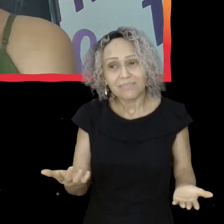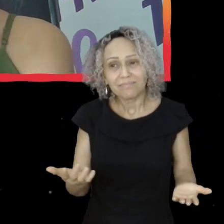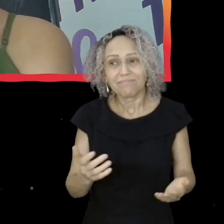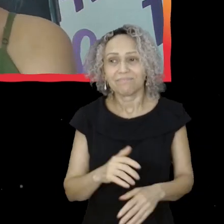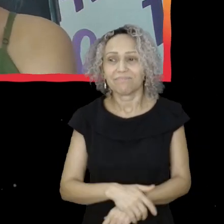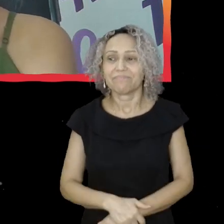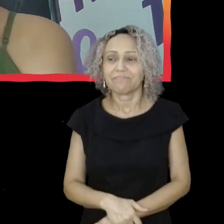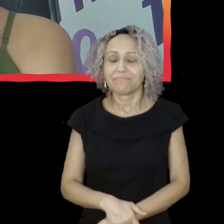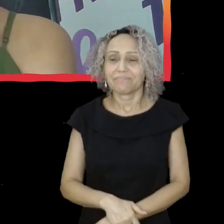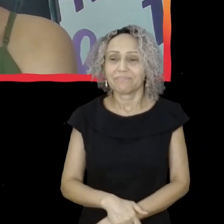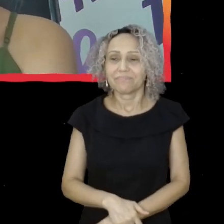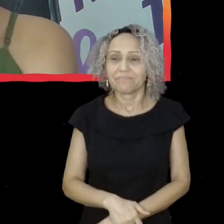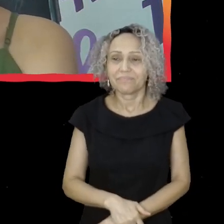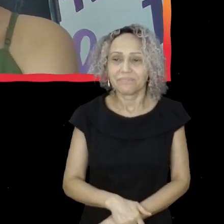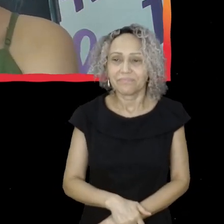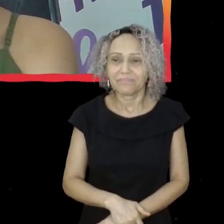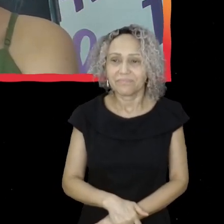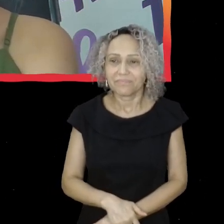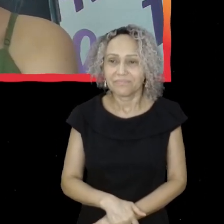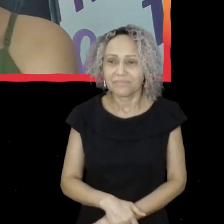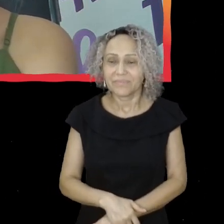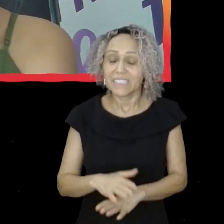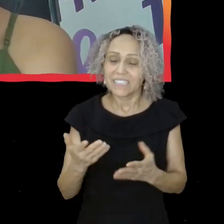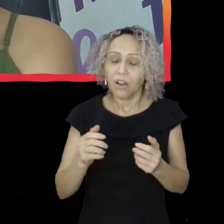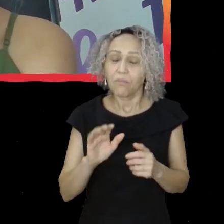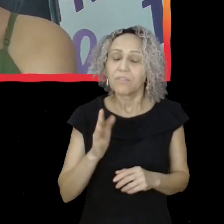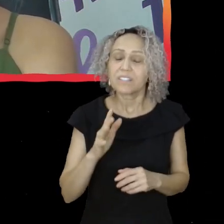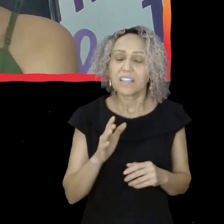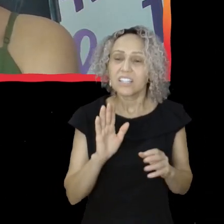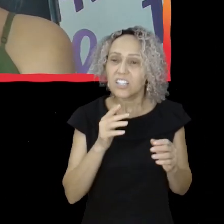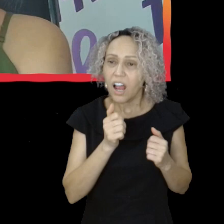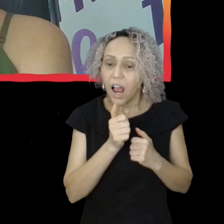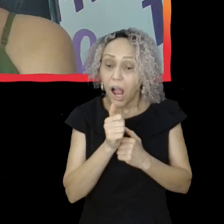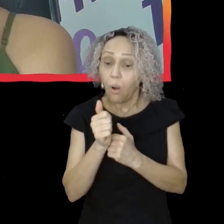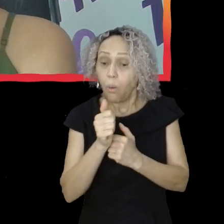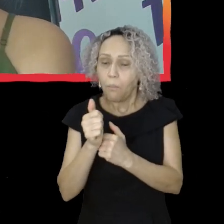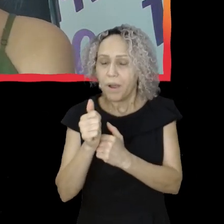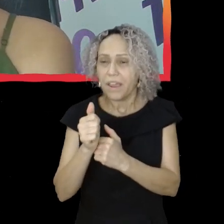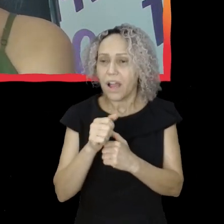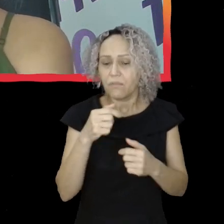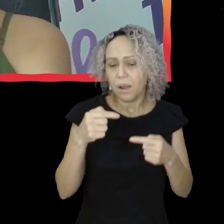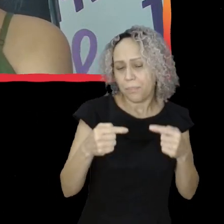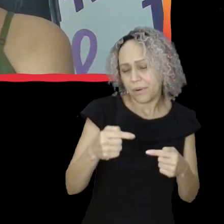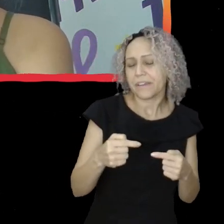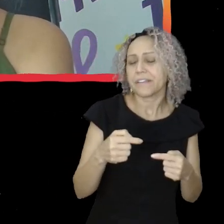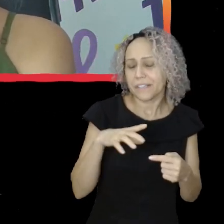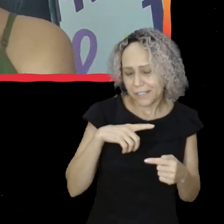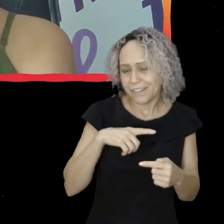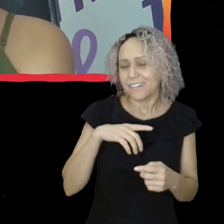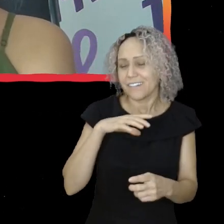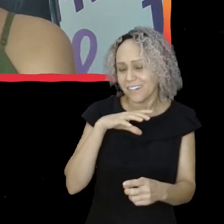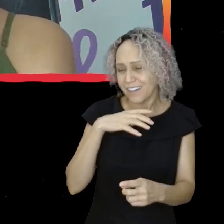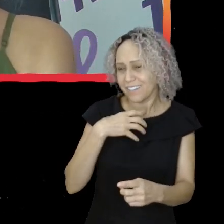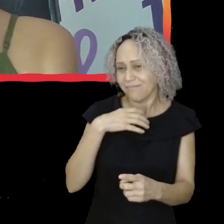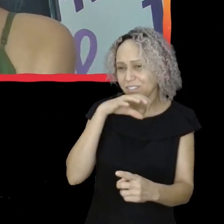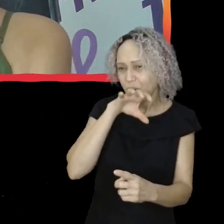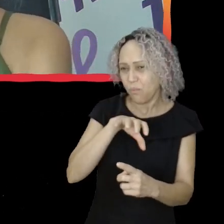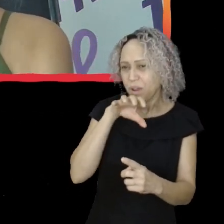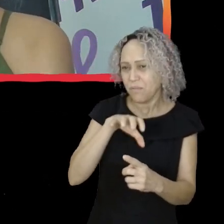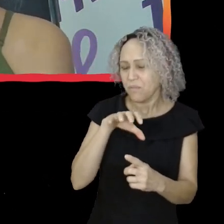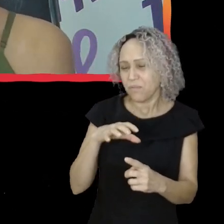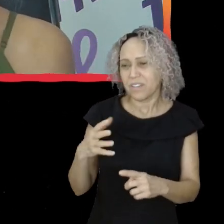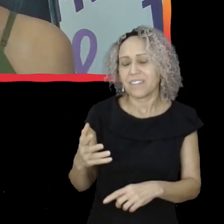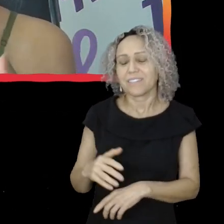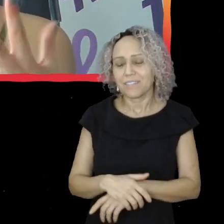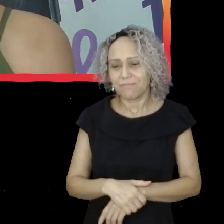É. Mas nessa época, então, tu já acompanhava a política, já tinha ali uma influência, enfim, total. é, não,